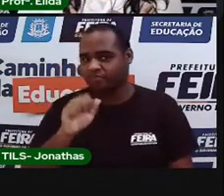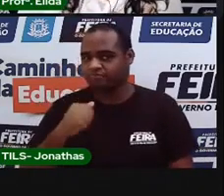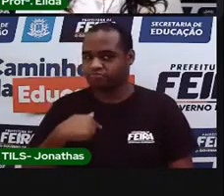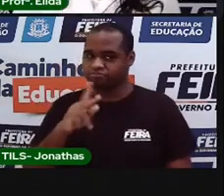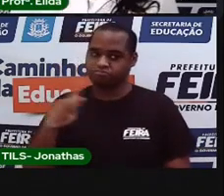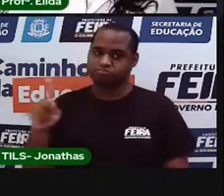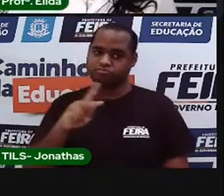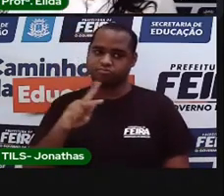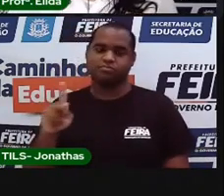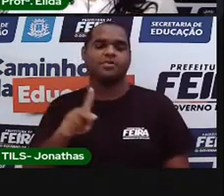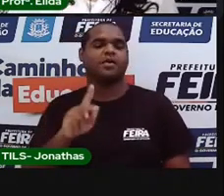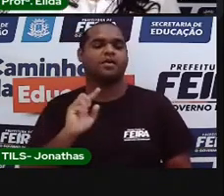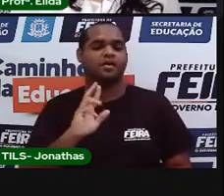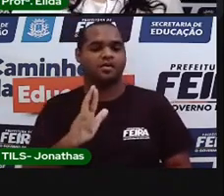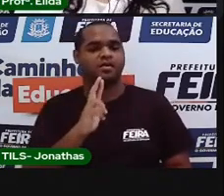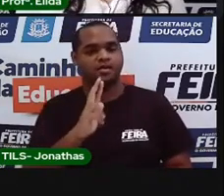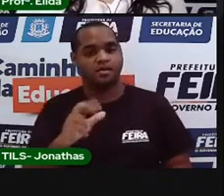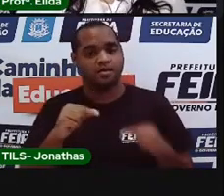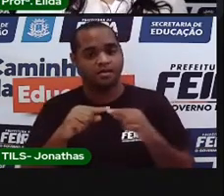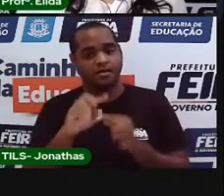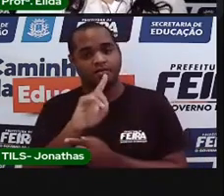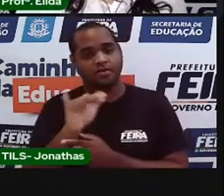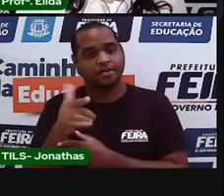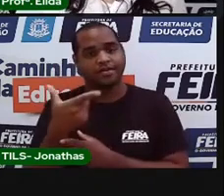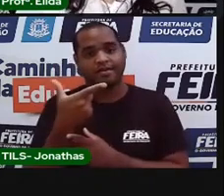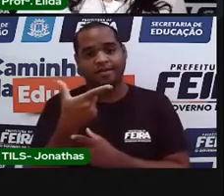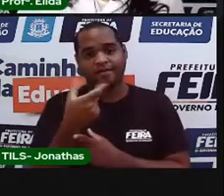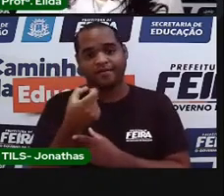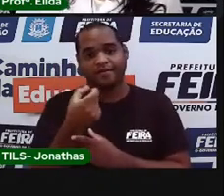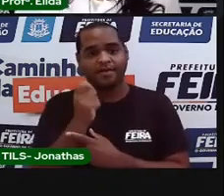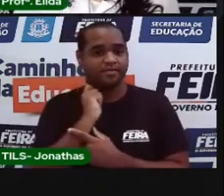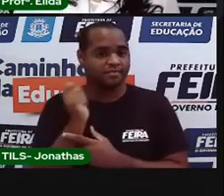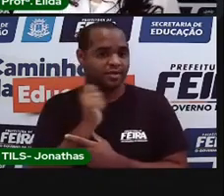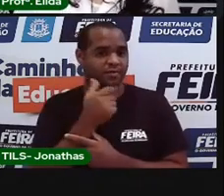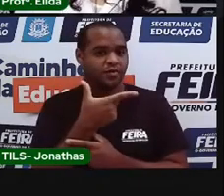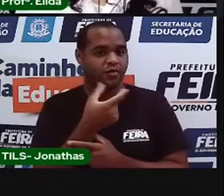quem escrevi. E a data, Porque a Pró escreveu hoje.